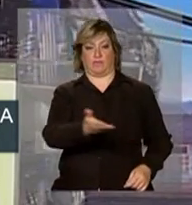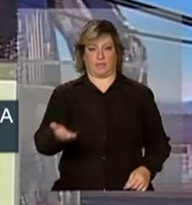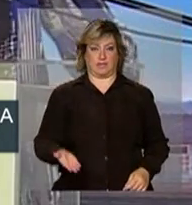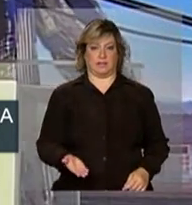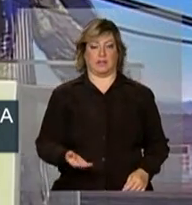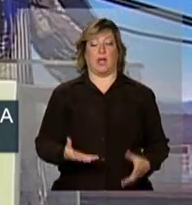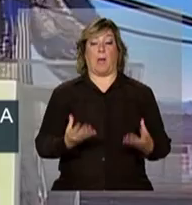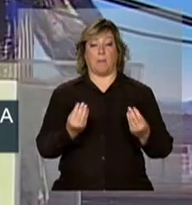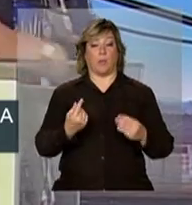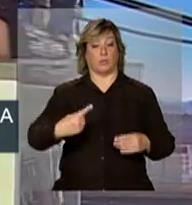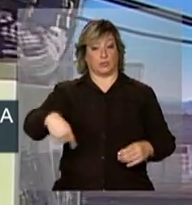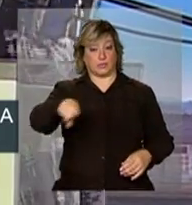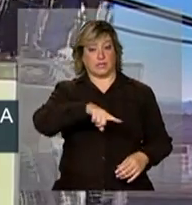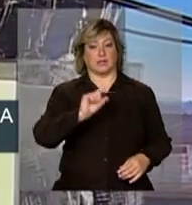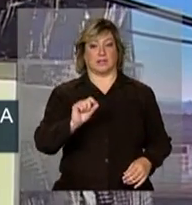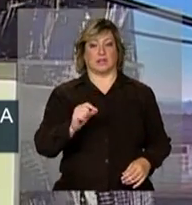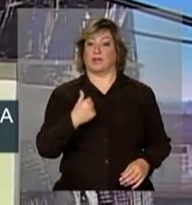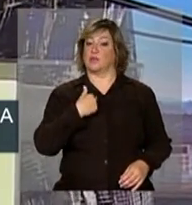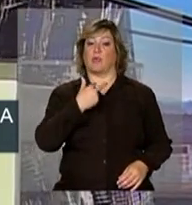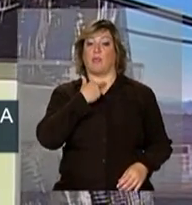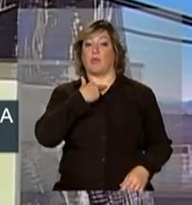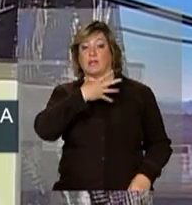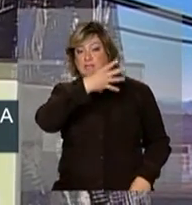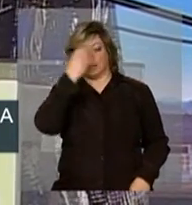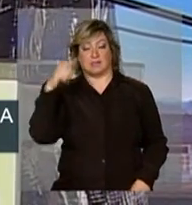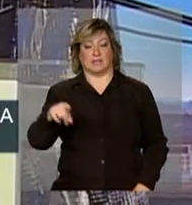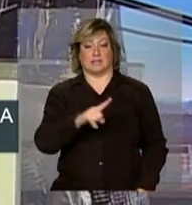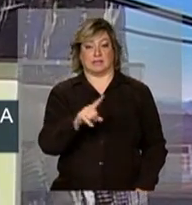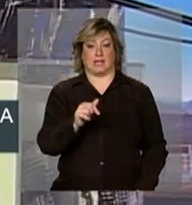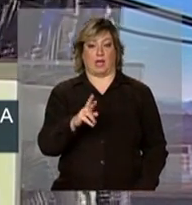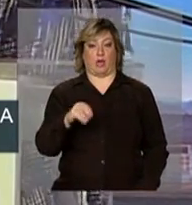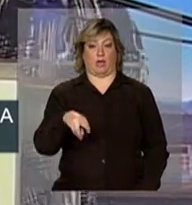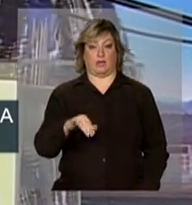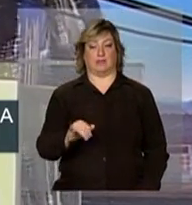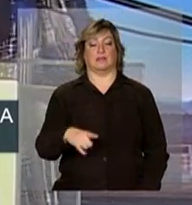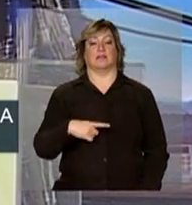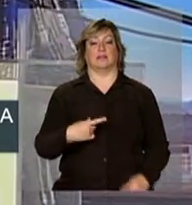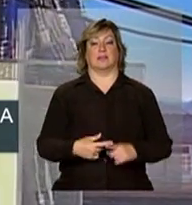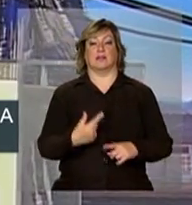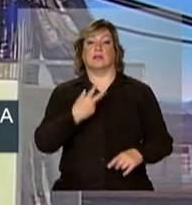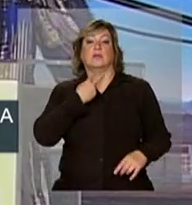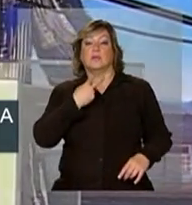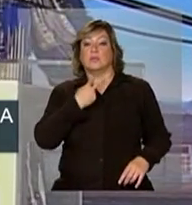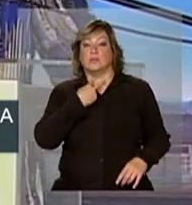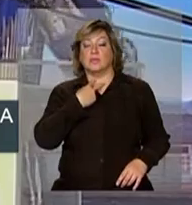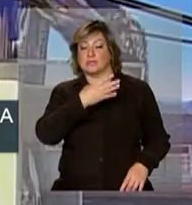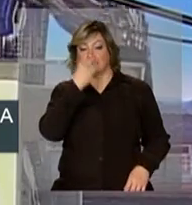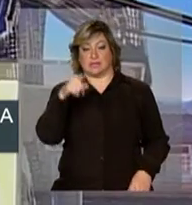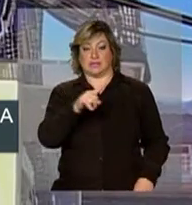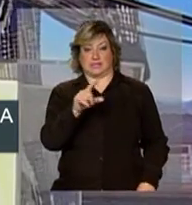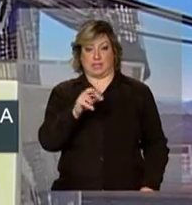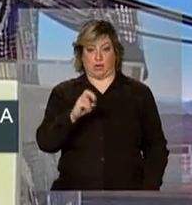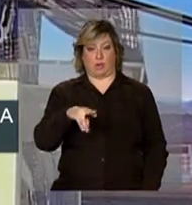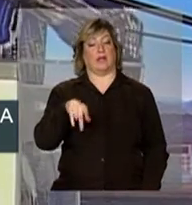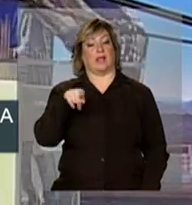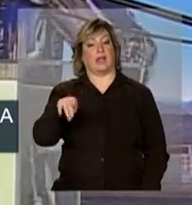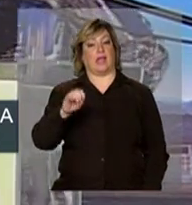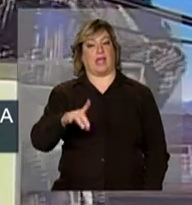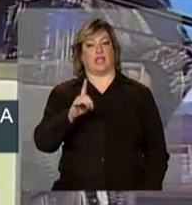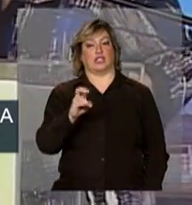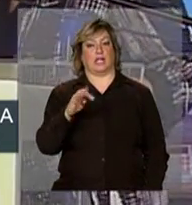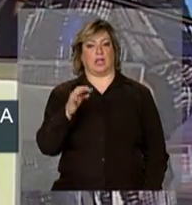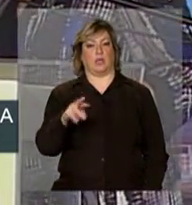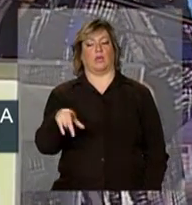Muitos deles, e aí eu não posso esquecer também do Zaroni, não posso esquecer do Zaroni, que é um diretor da Trec Tebel,